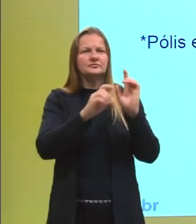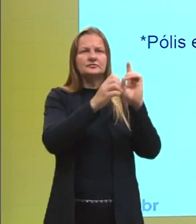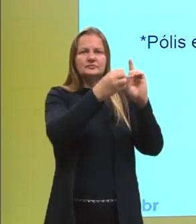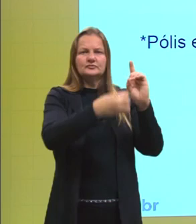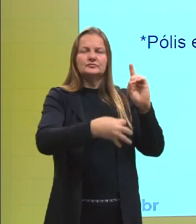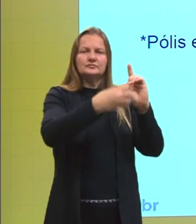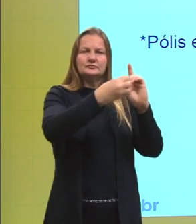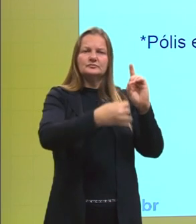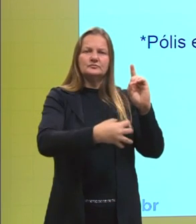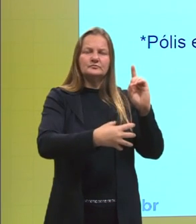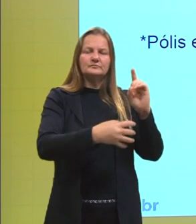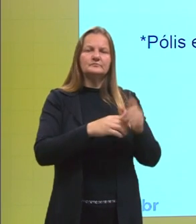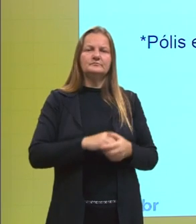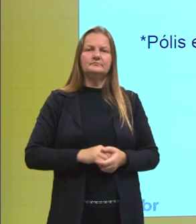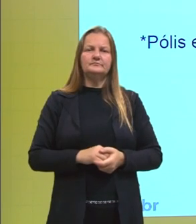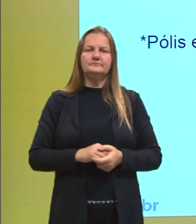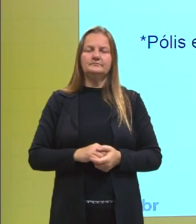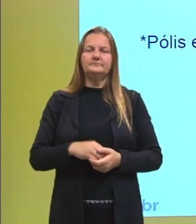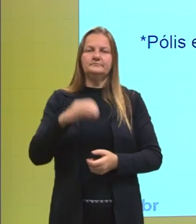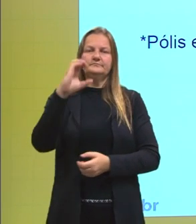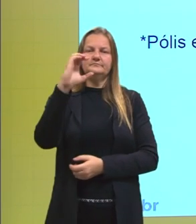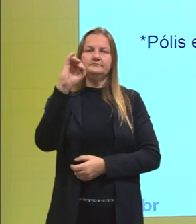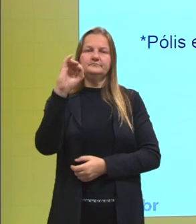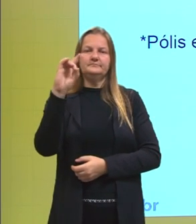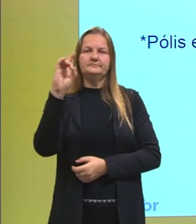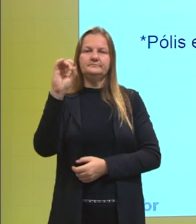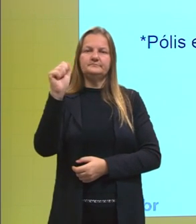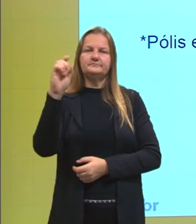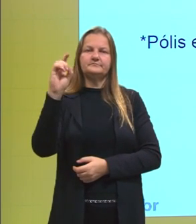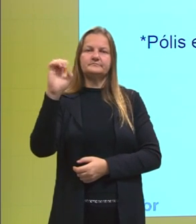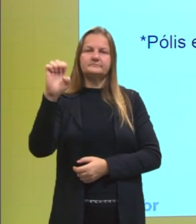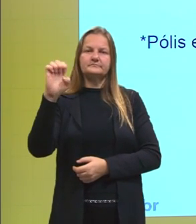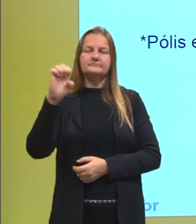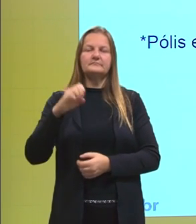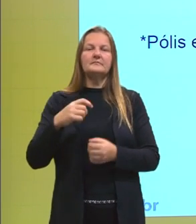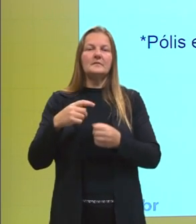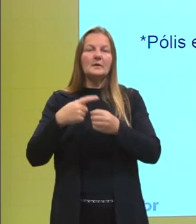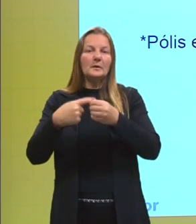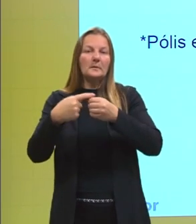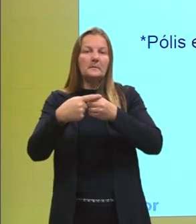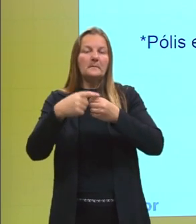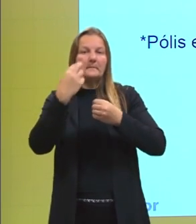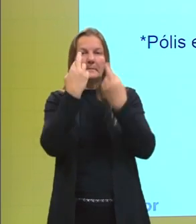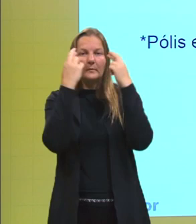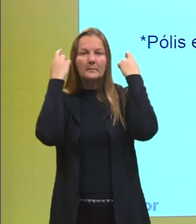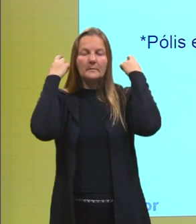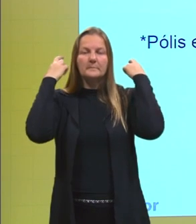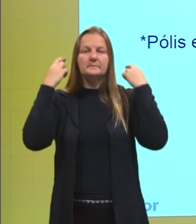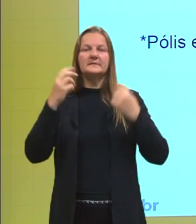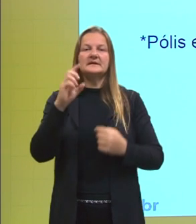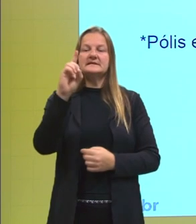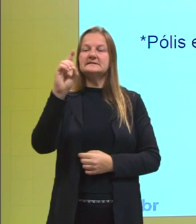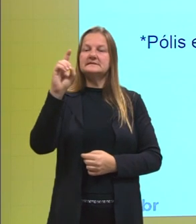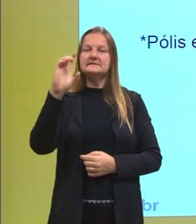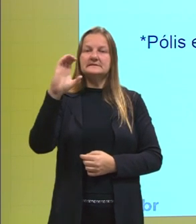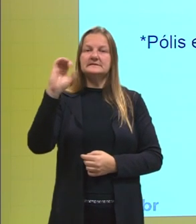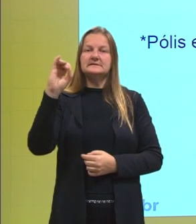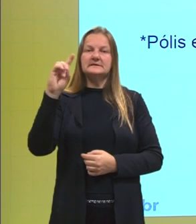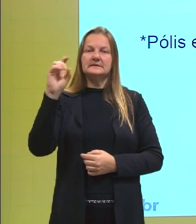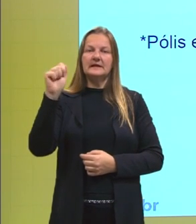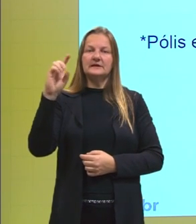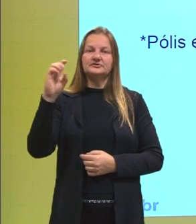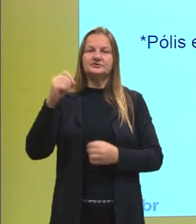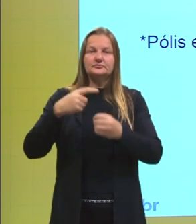civitas. Por isso que vem para a nossa cidade. O que para os gregos era polis, para nós vem cidade, que é a tradução latina de polis.